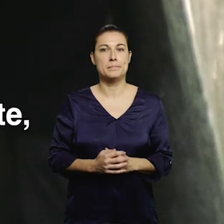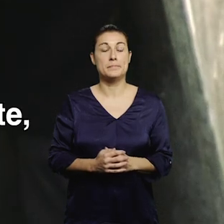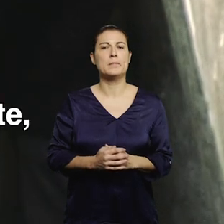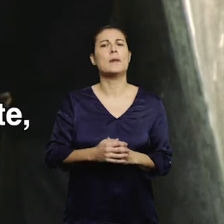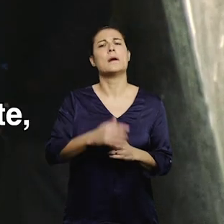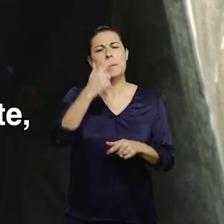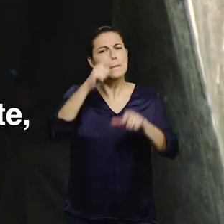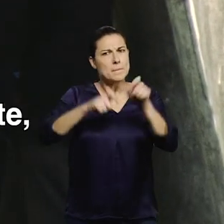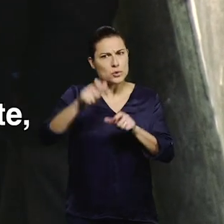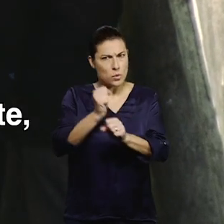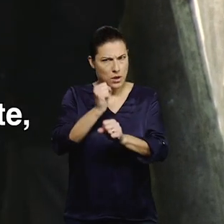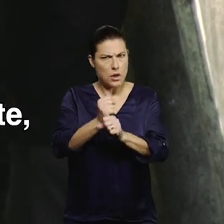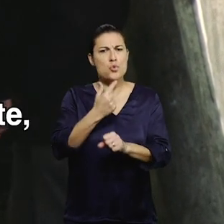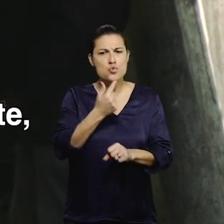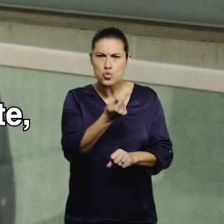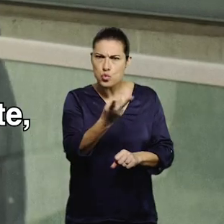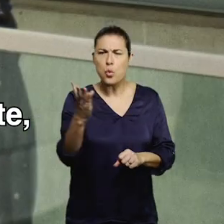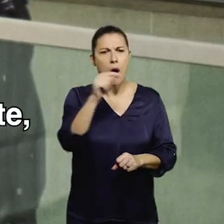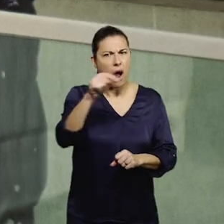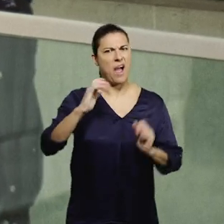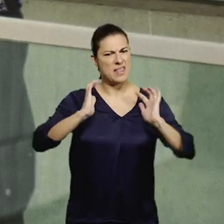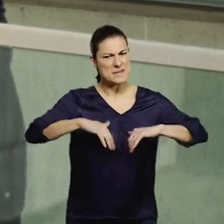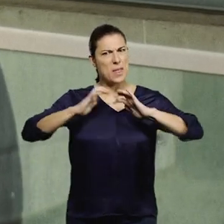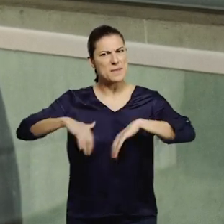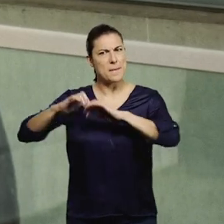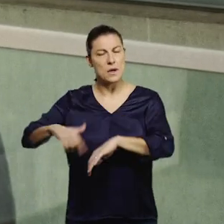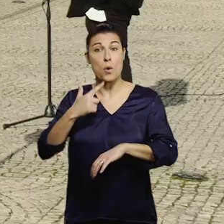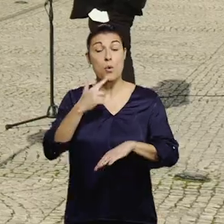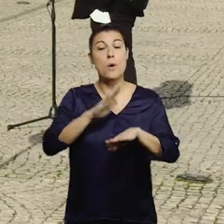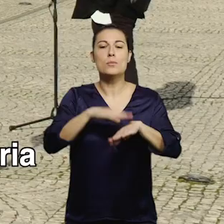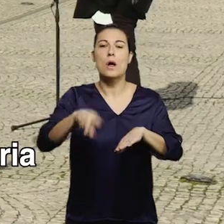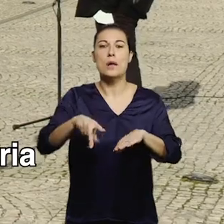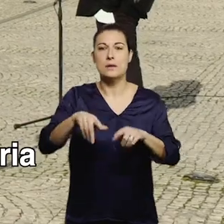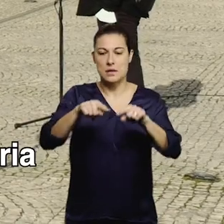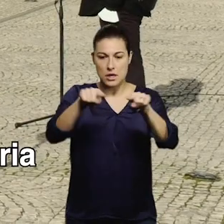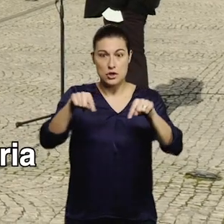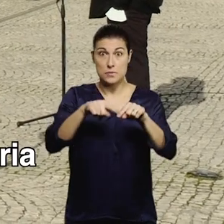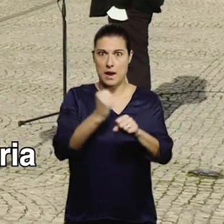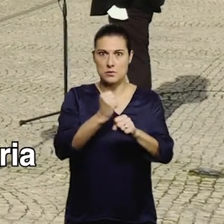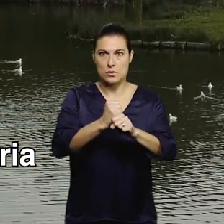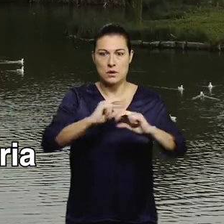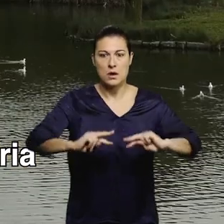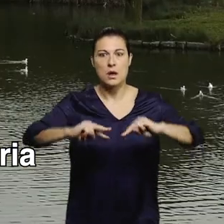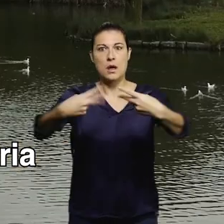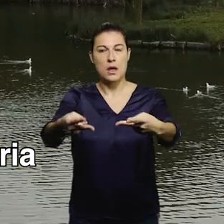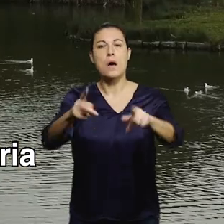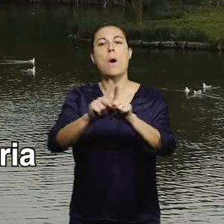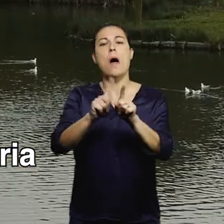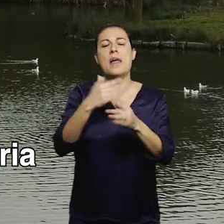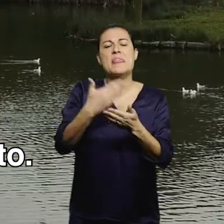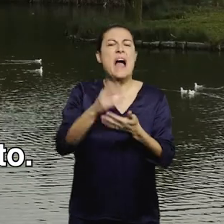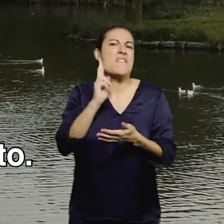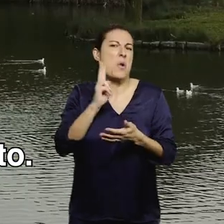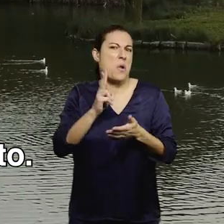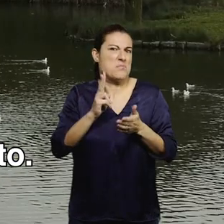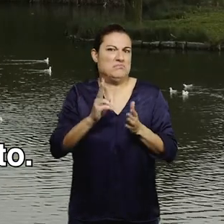Na segurança privada, infelizmente, impera a cultura do medo. De um dia para o outro ficam sem trabalho. Há muitos trabalhadores com depressões por causa desta